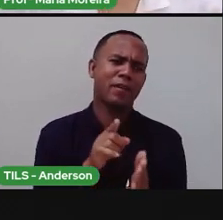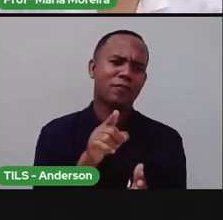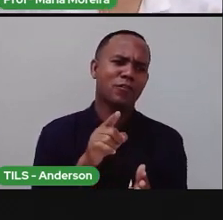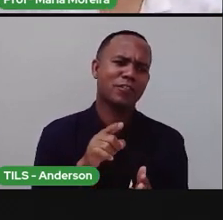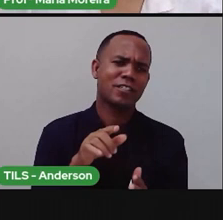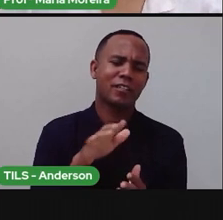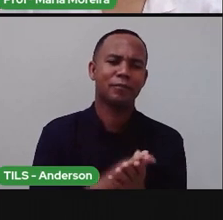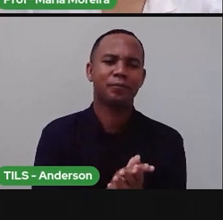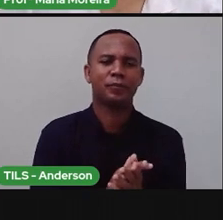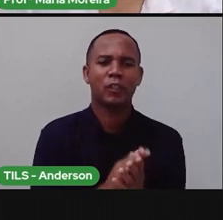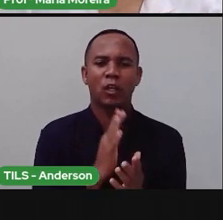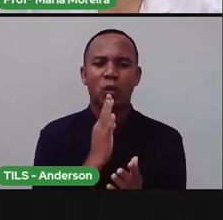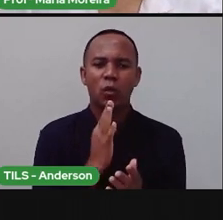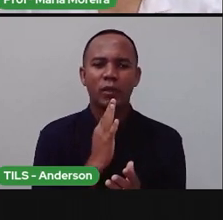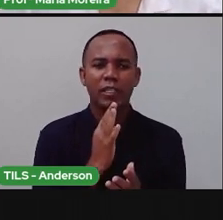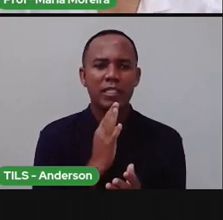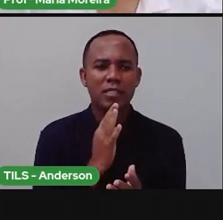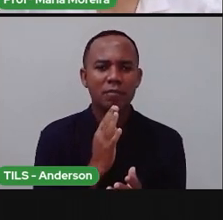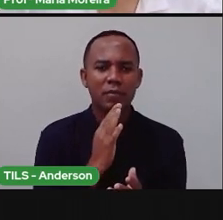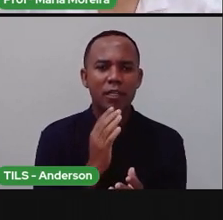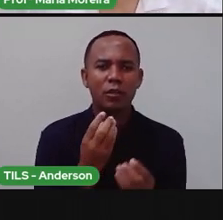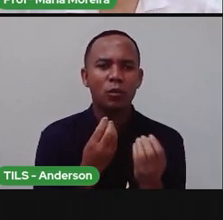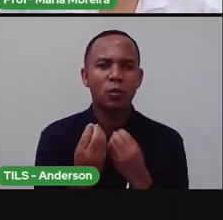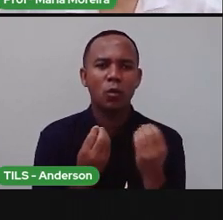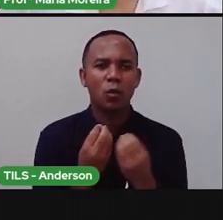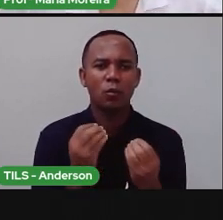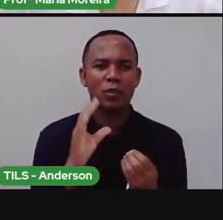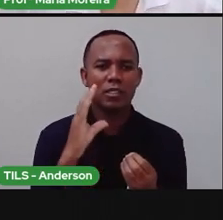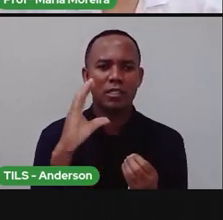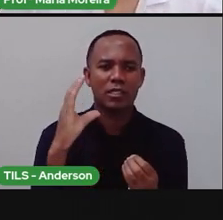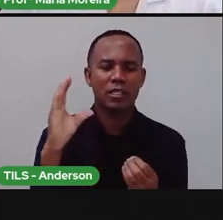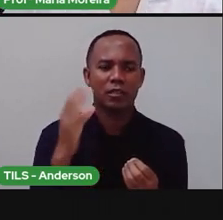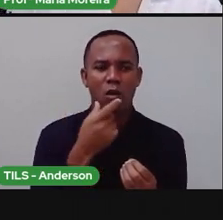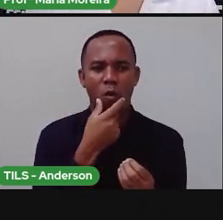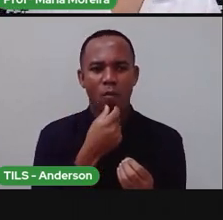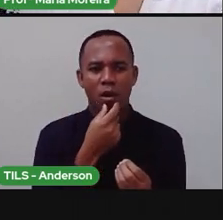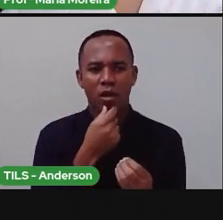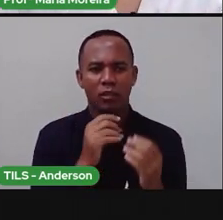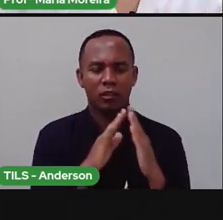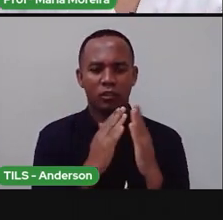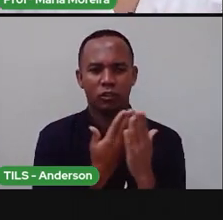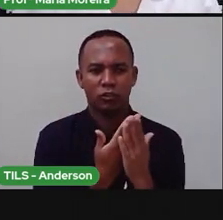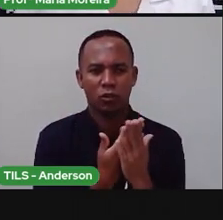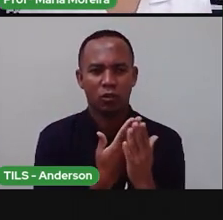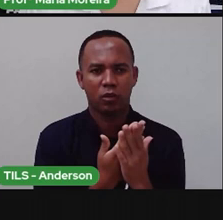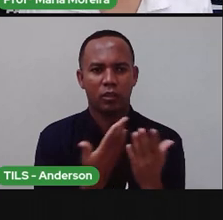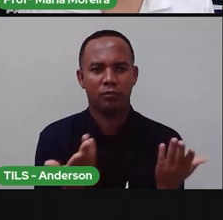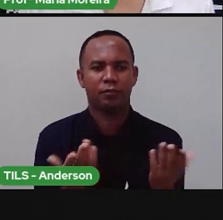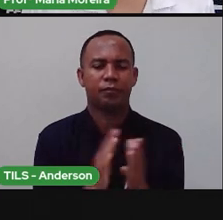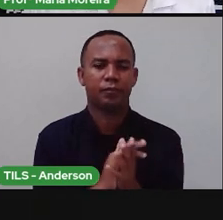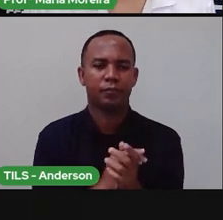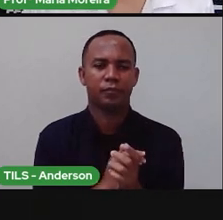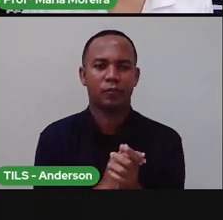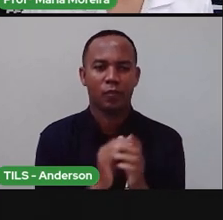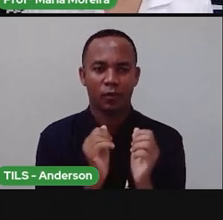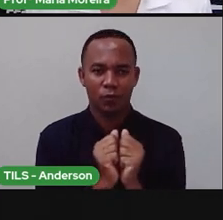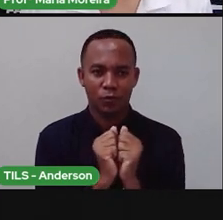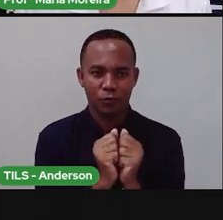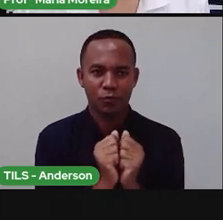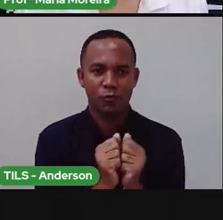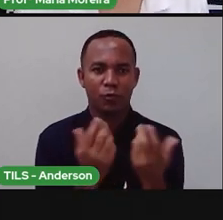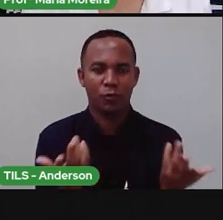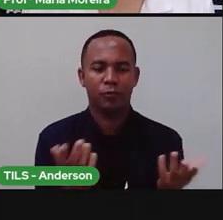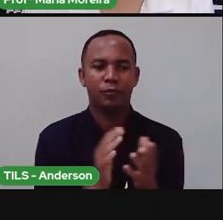conhecimento interdisciplinar, ciências humanas. Aula com Pró Maria e Anderson.